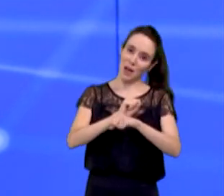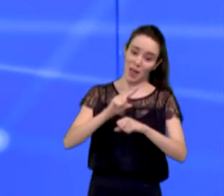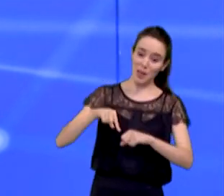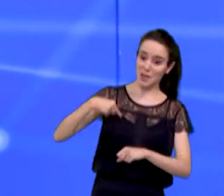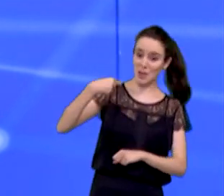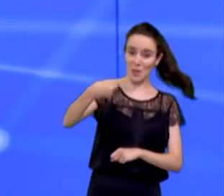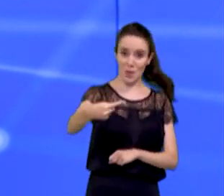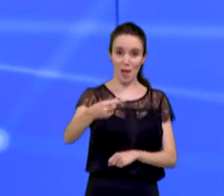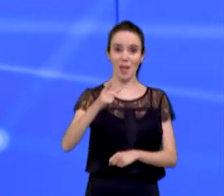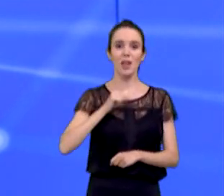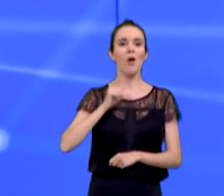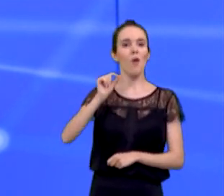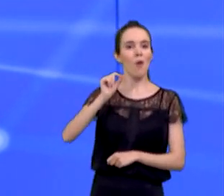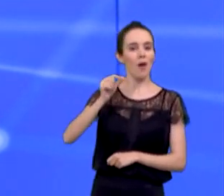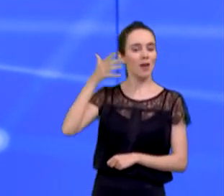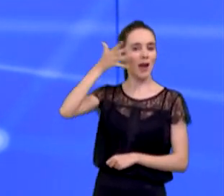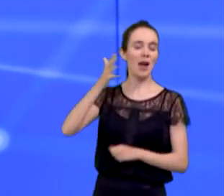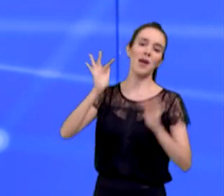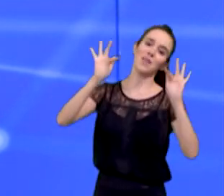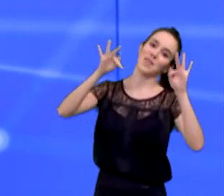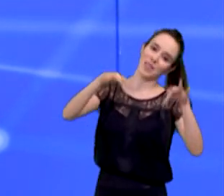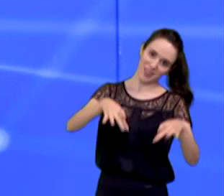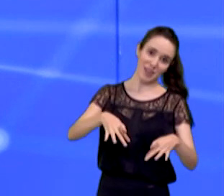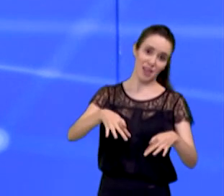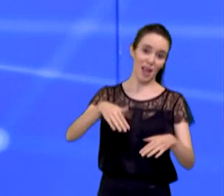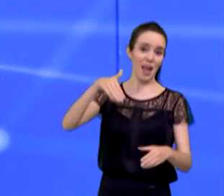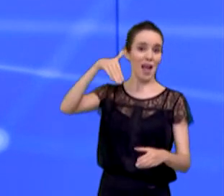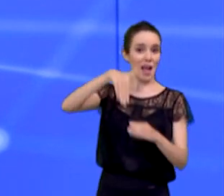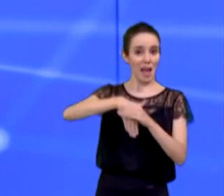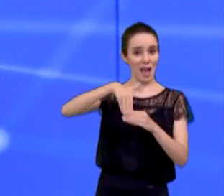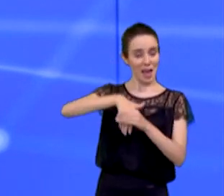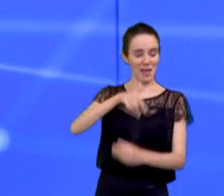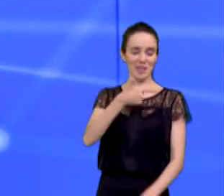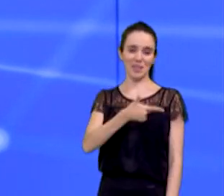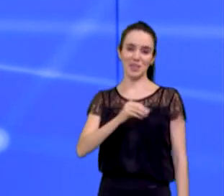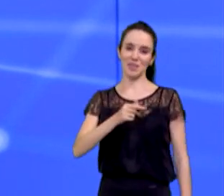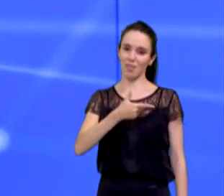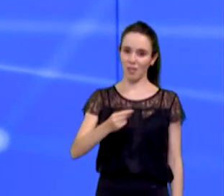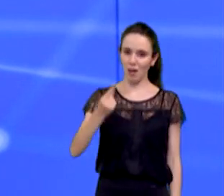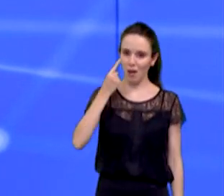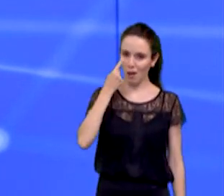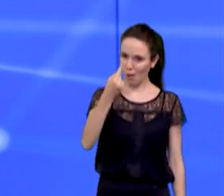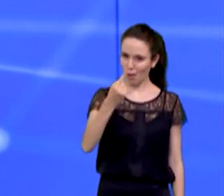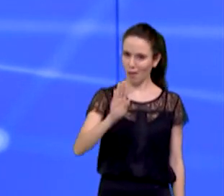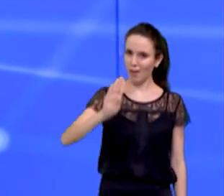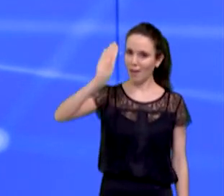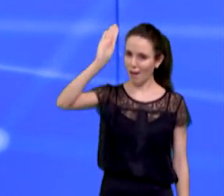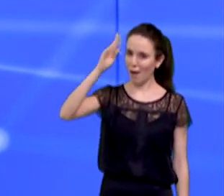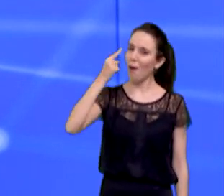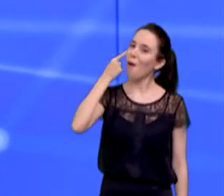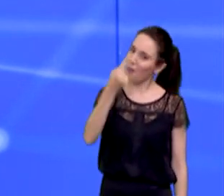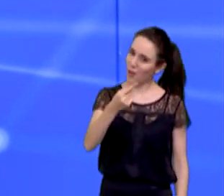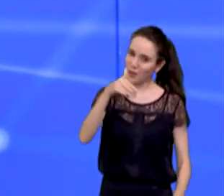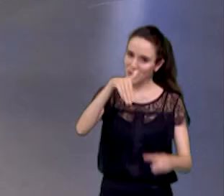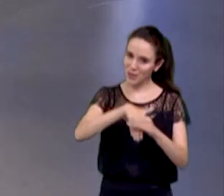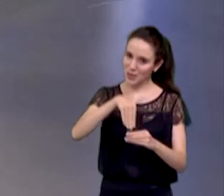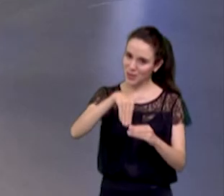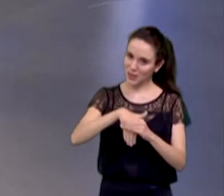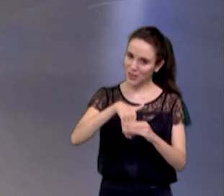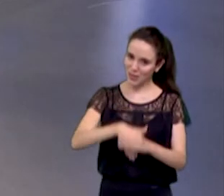considerações finais dos candidatos no debate de hoje. Eleições 2020, olho no candidato, olho no voto.